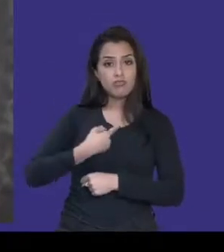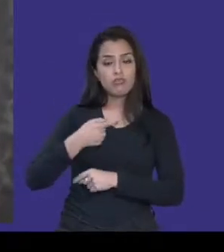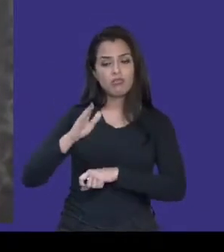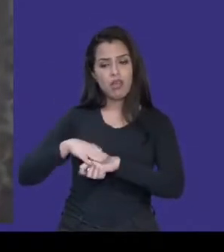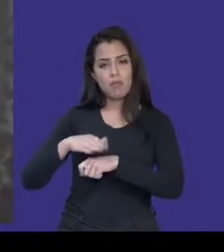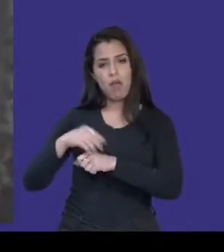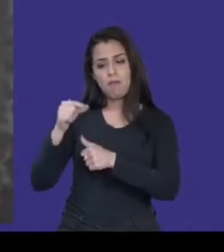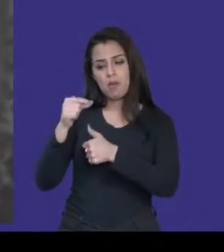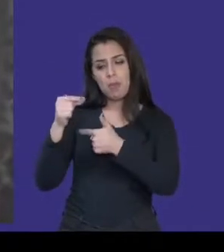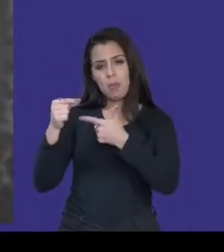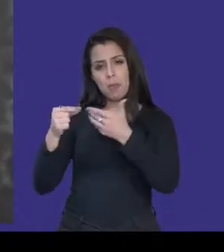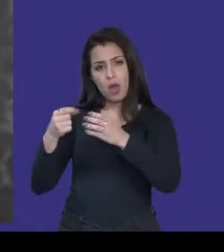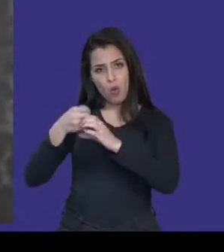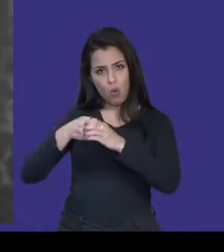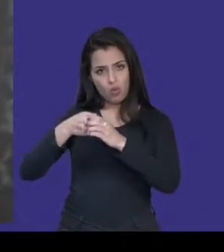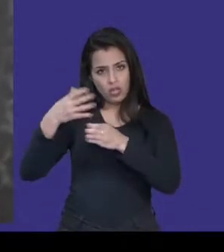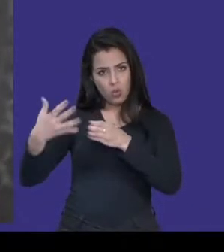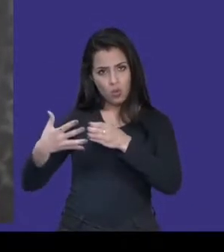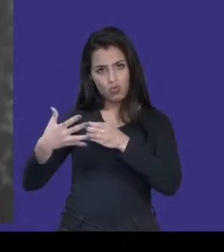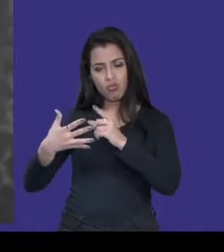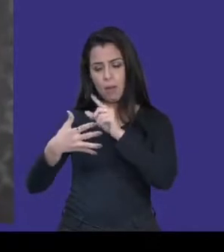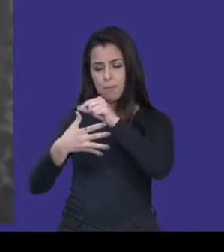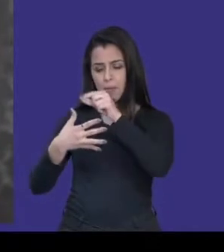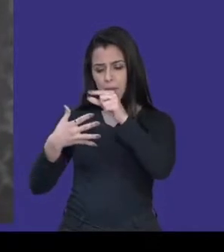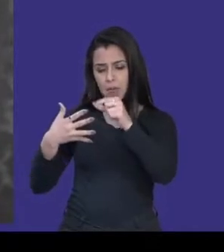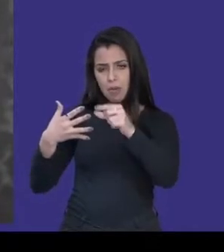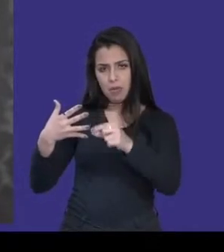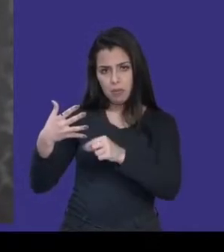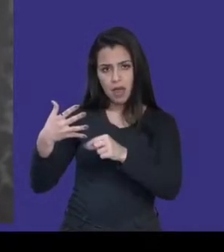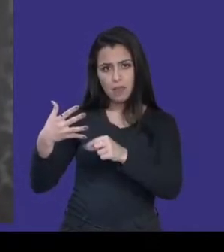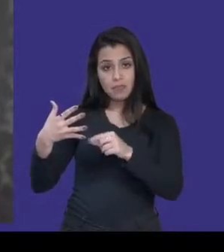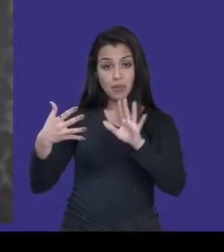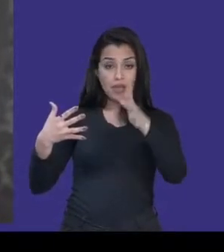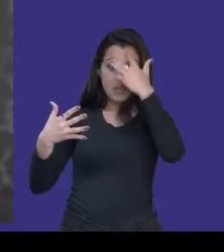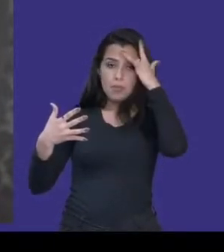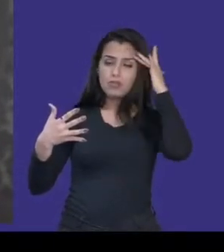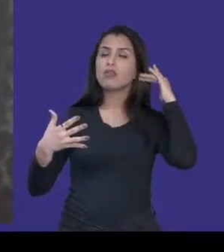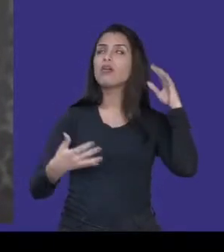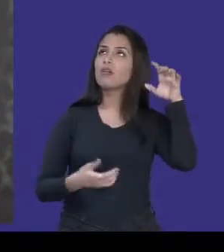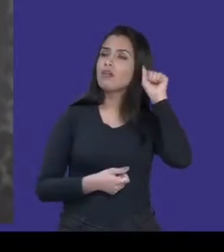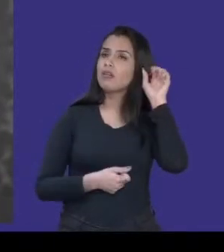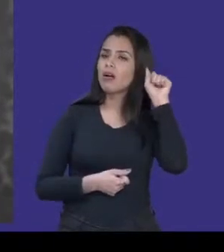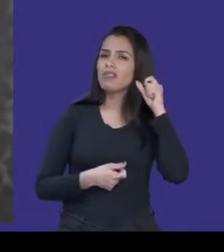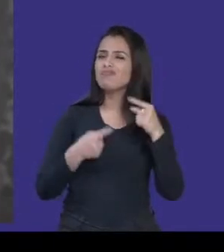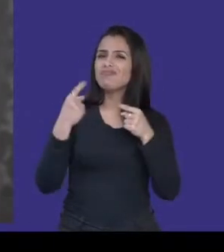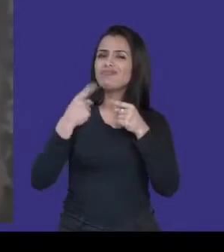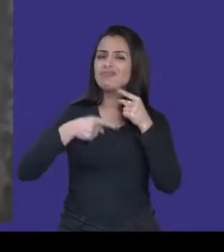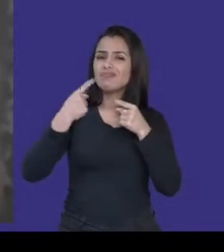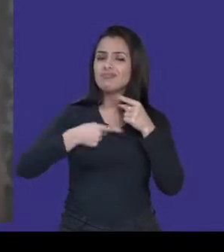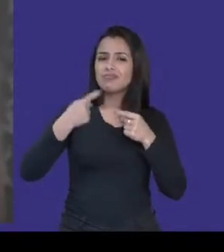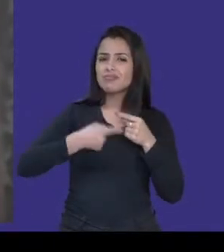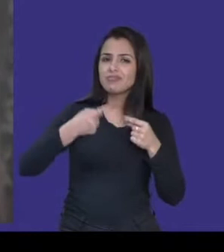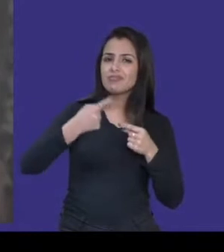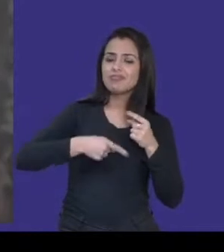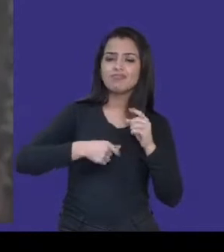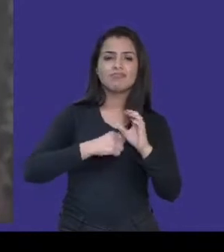conteúdo e quem recebe essa mensagem, não vai haver a comunicação por meio do áudio. Outra máxima que